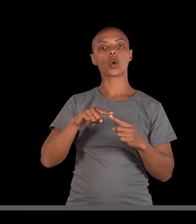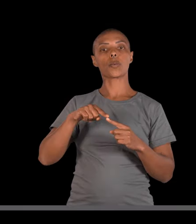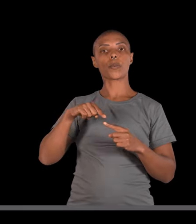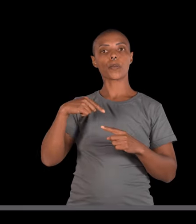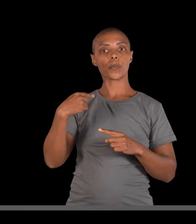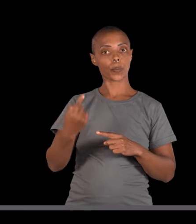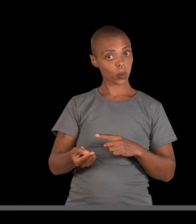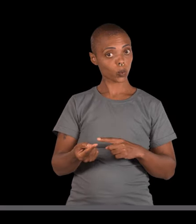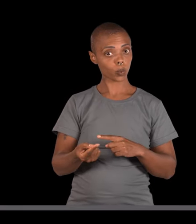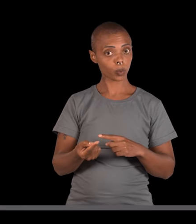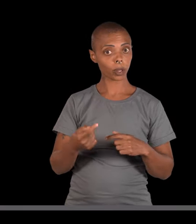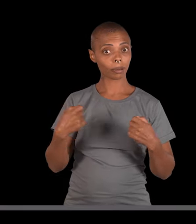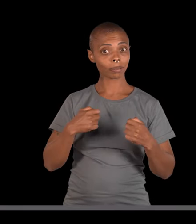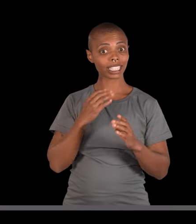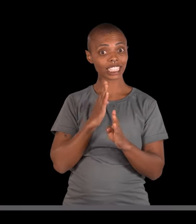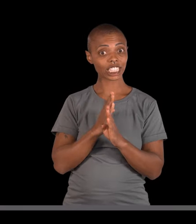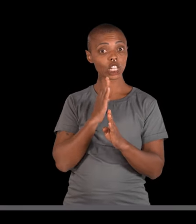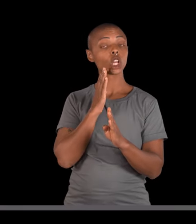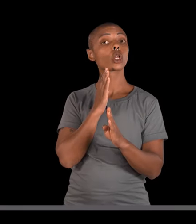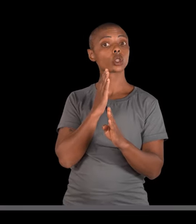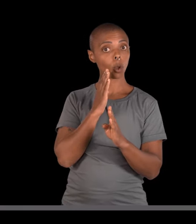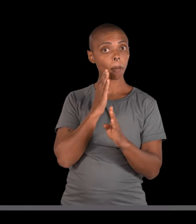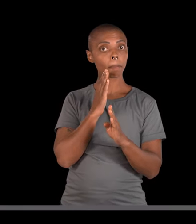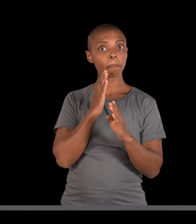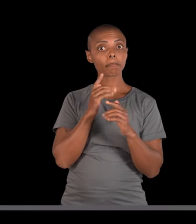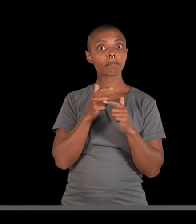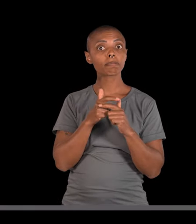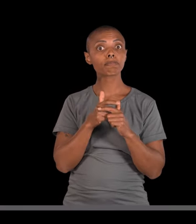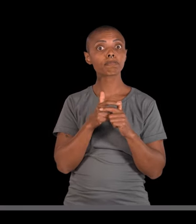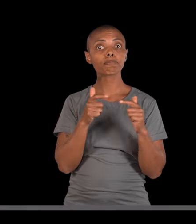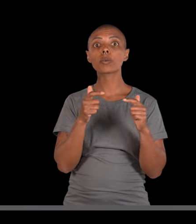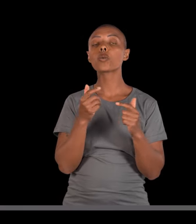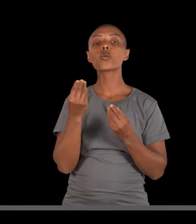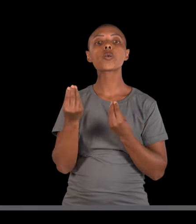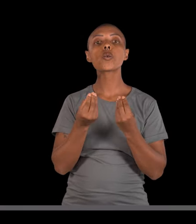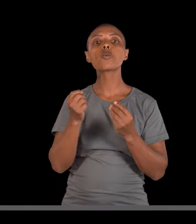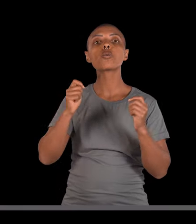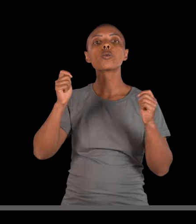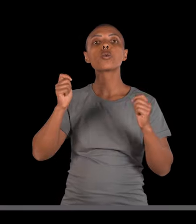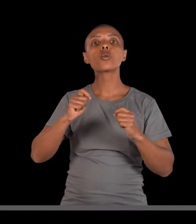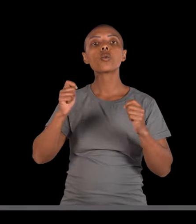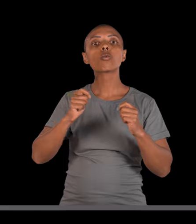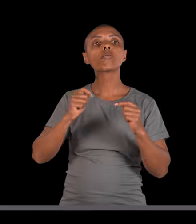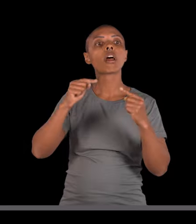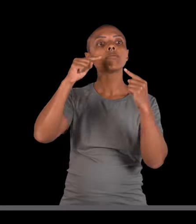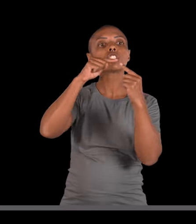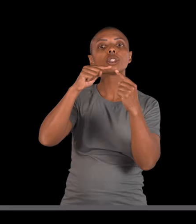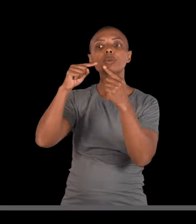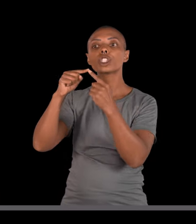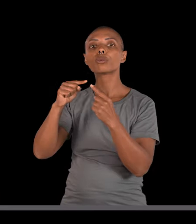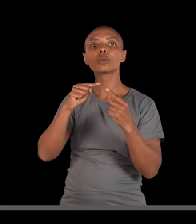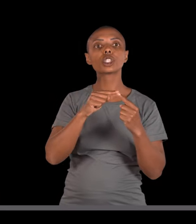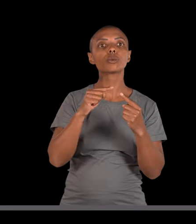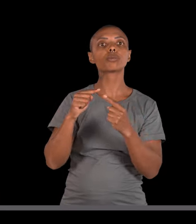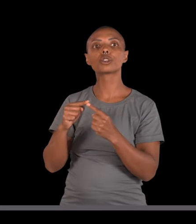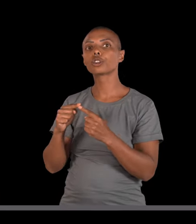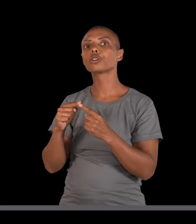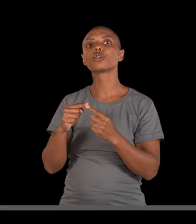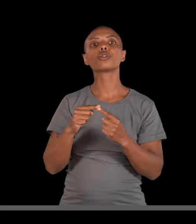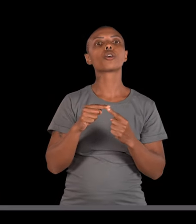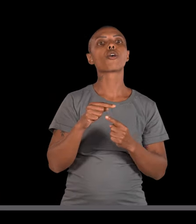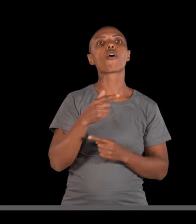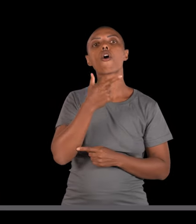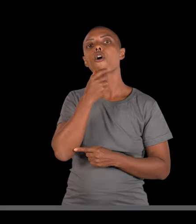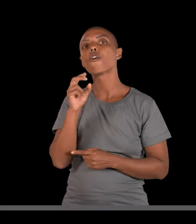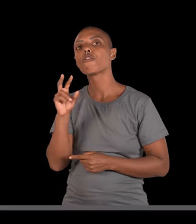Próximo passo. Descubra o máximo de genótipo dos atores que estão no problema.